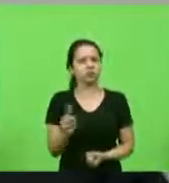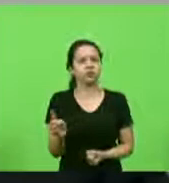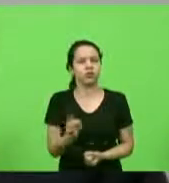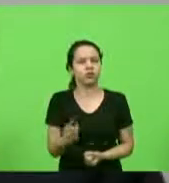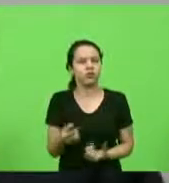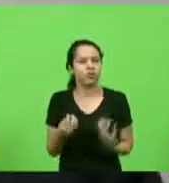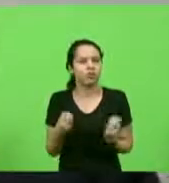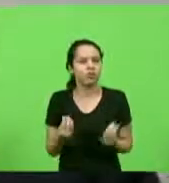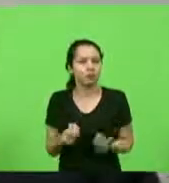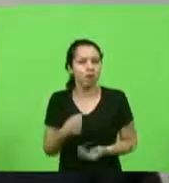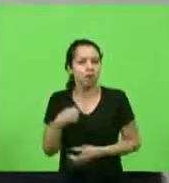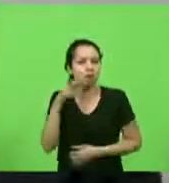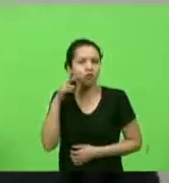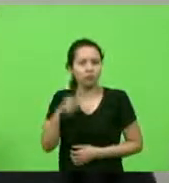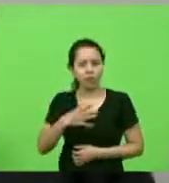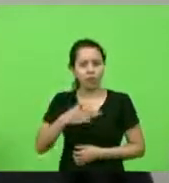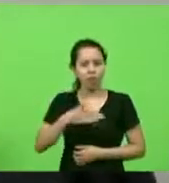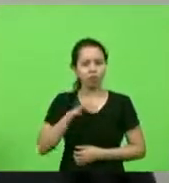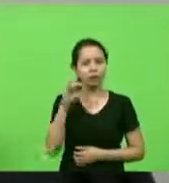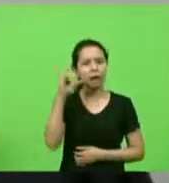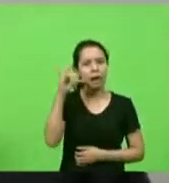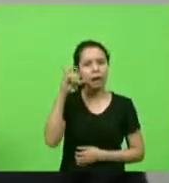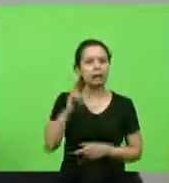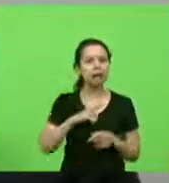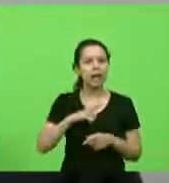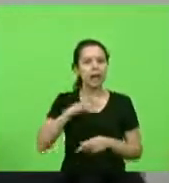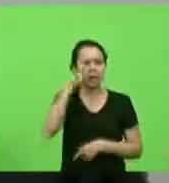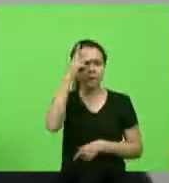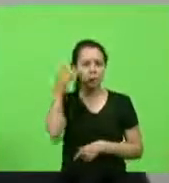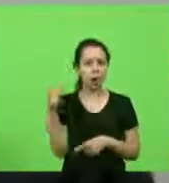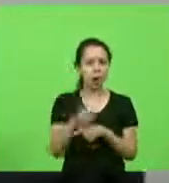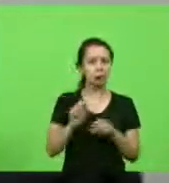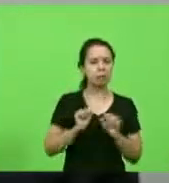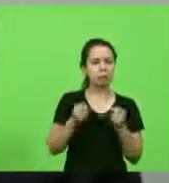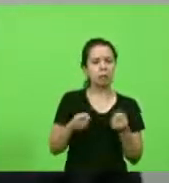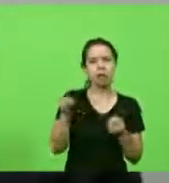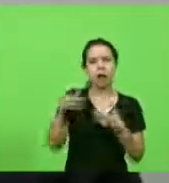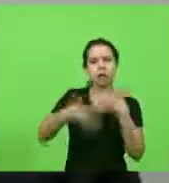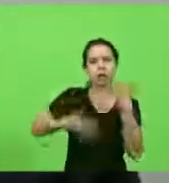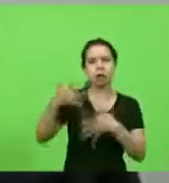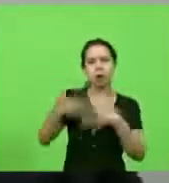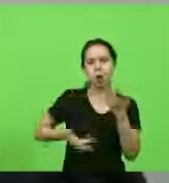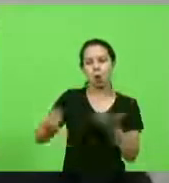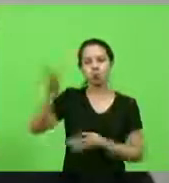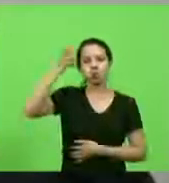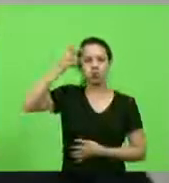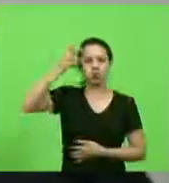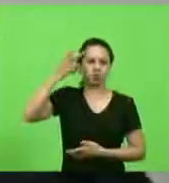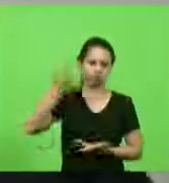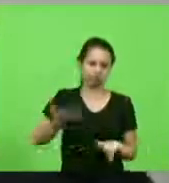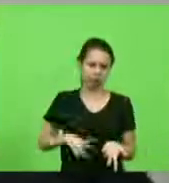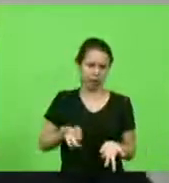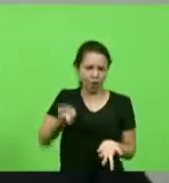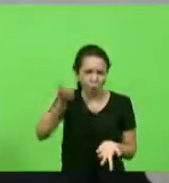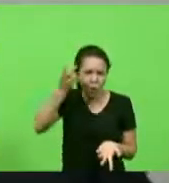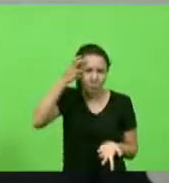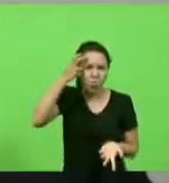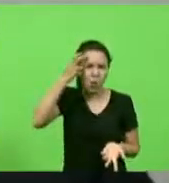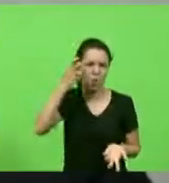eu estou olhando meu instagram tem pessoas que ainda vem defender ah você está atrapalhando a nossa cultura opa cultura